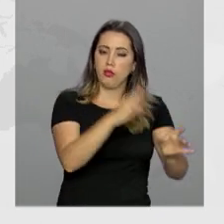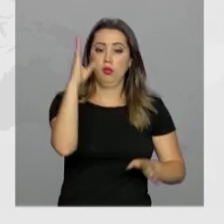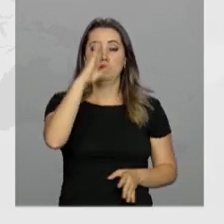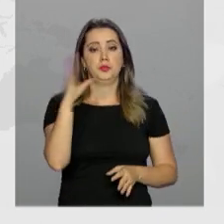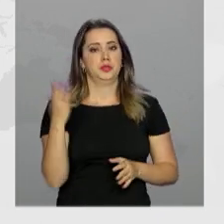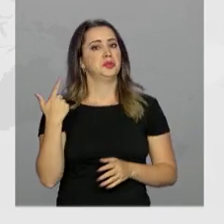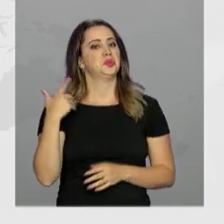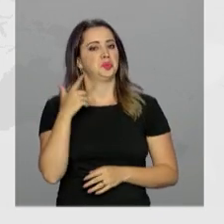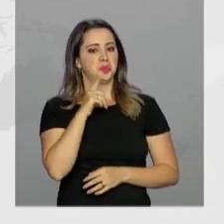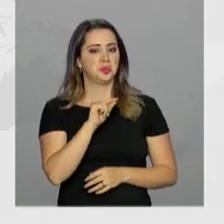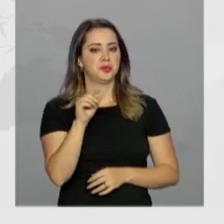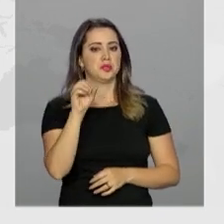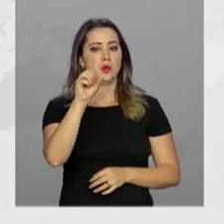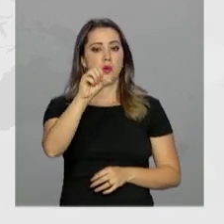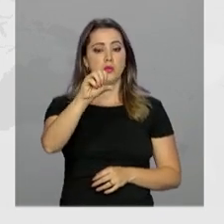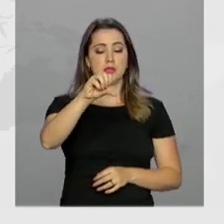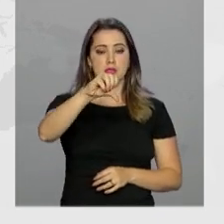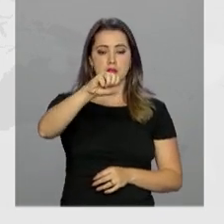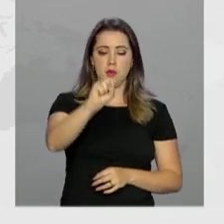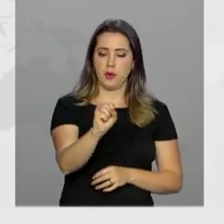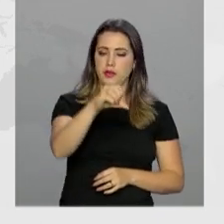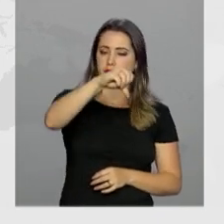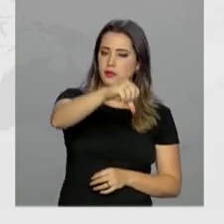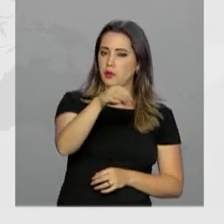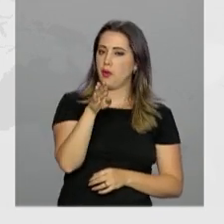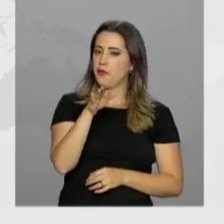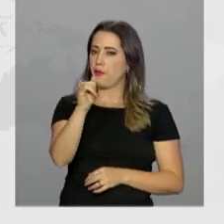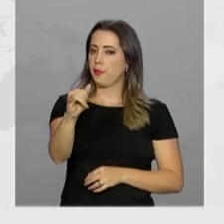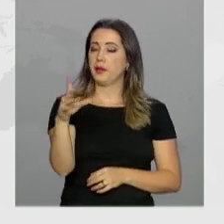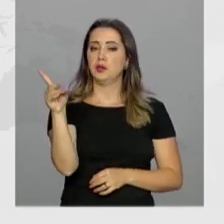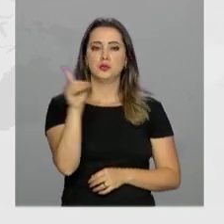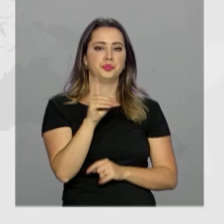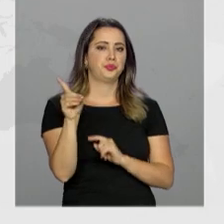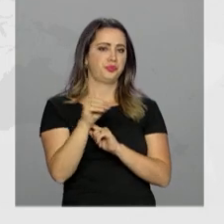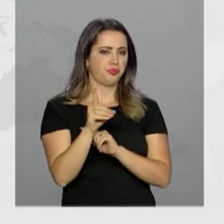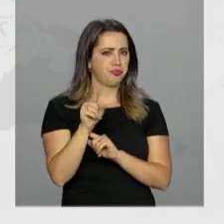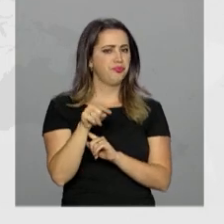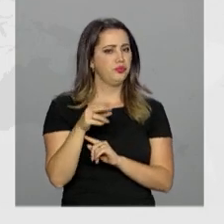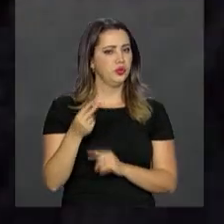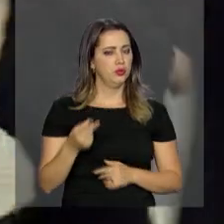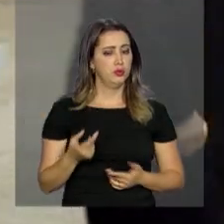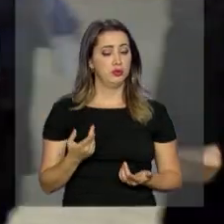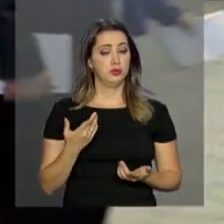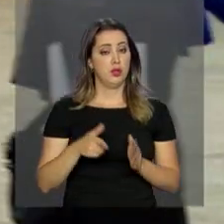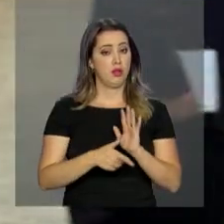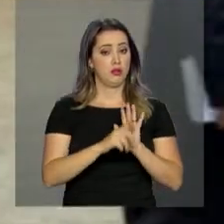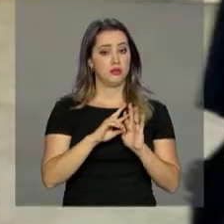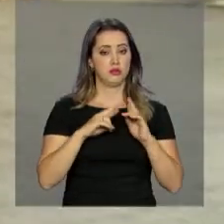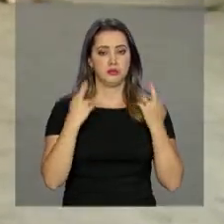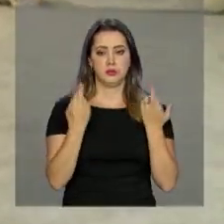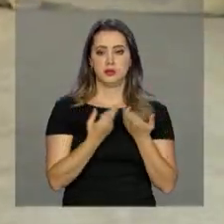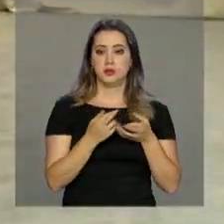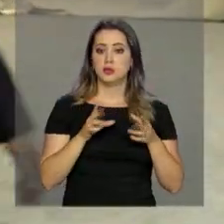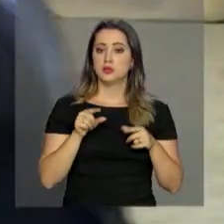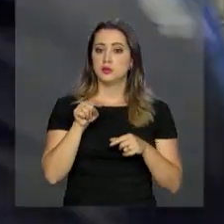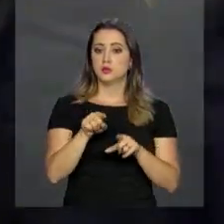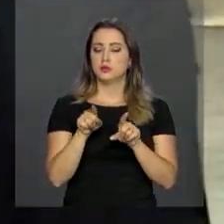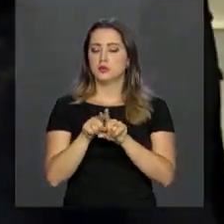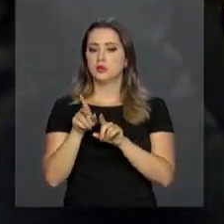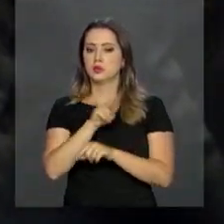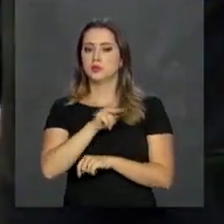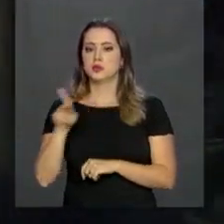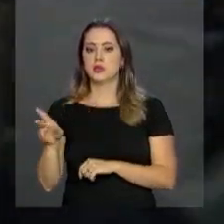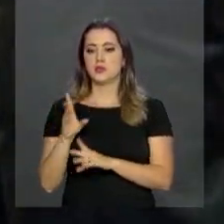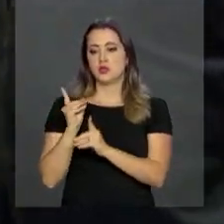chegou a 89 bilhões e 700 milhões de dólares. Antes da reunião plenária, os presidentes